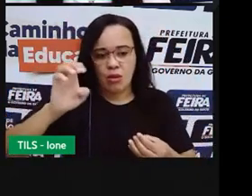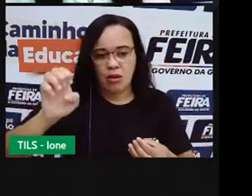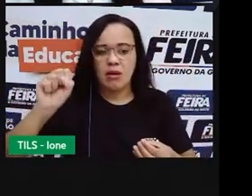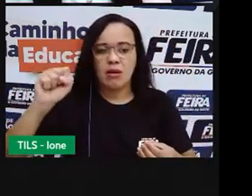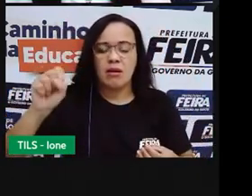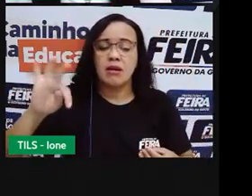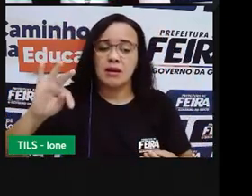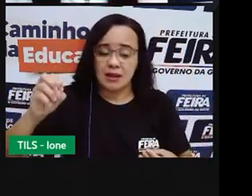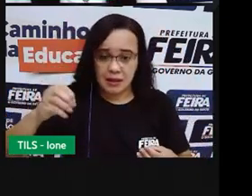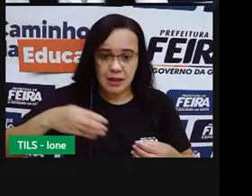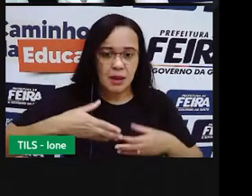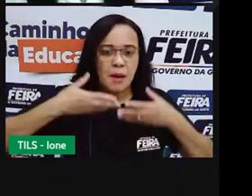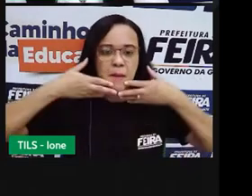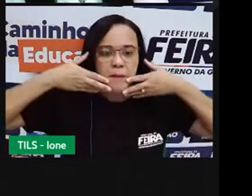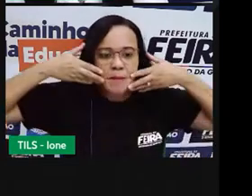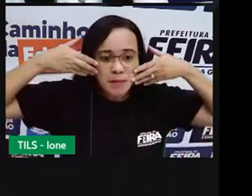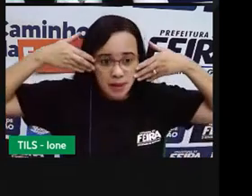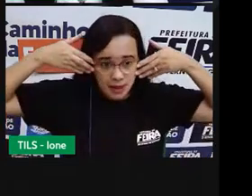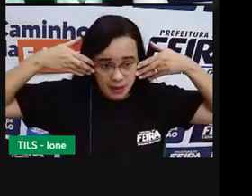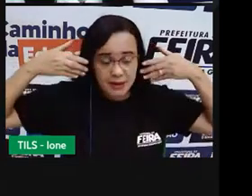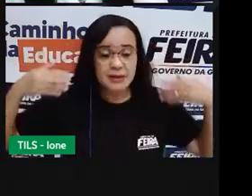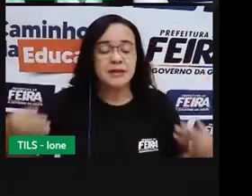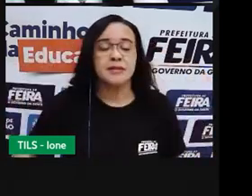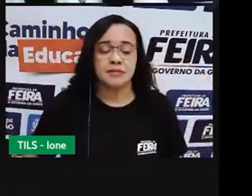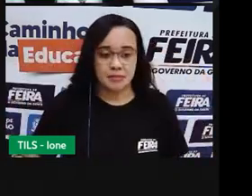A pele Pele negra